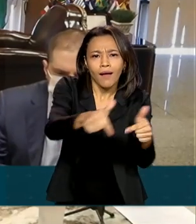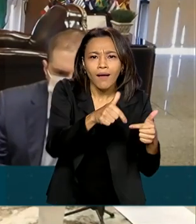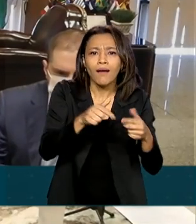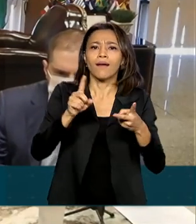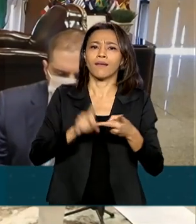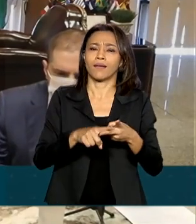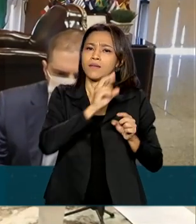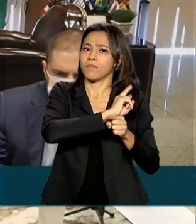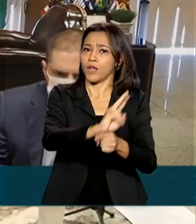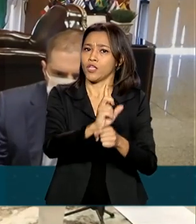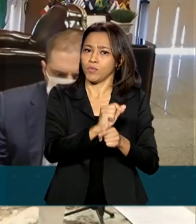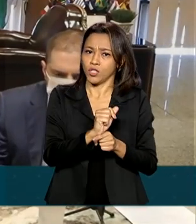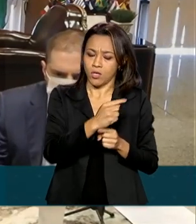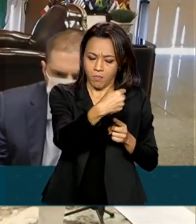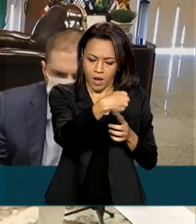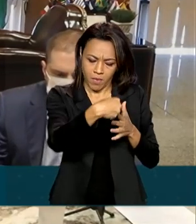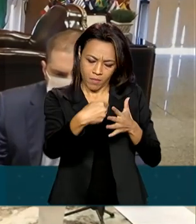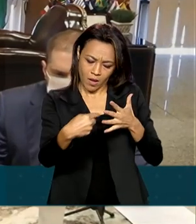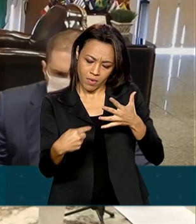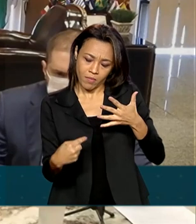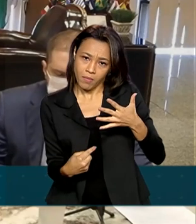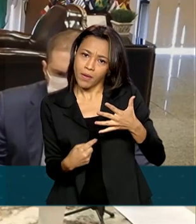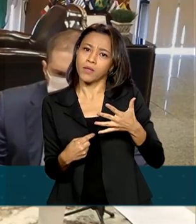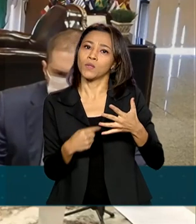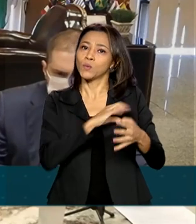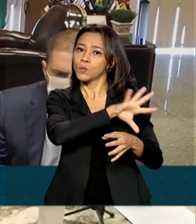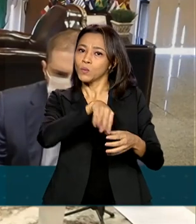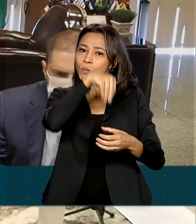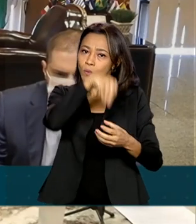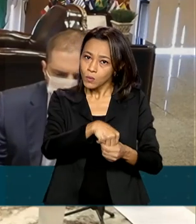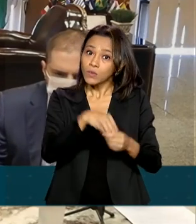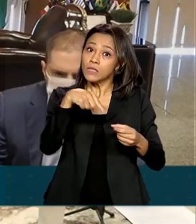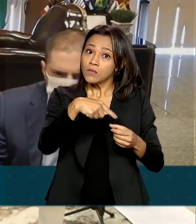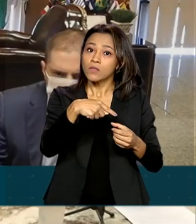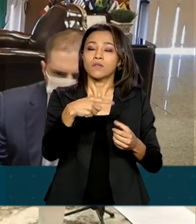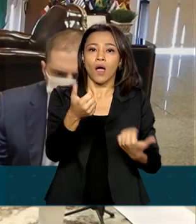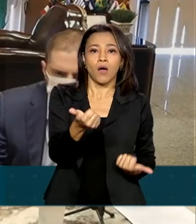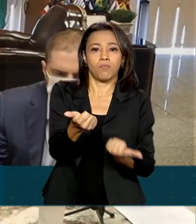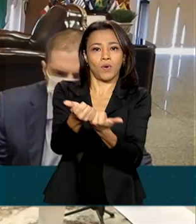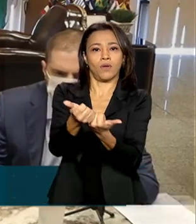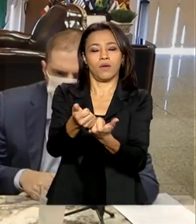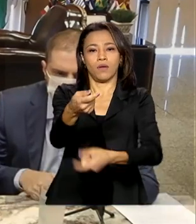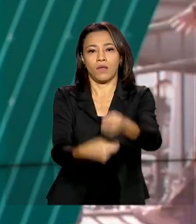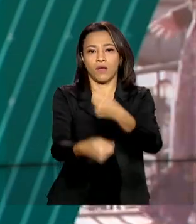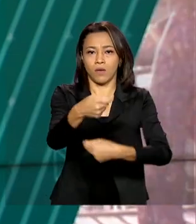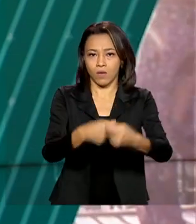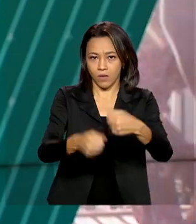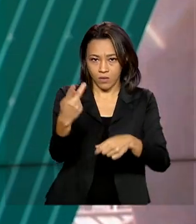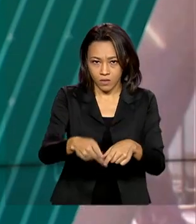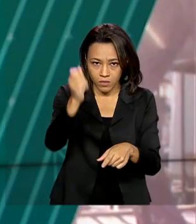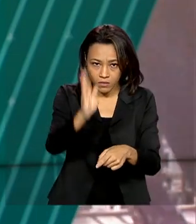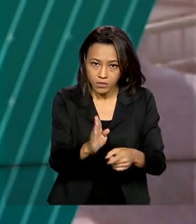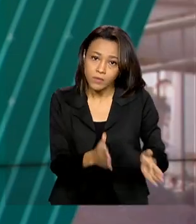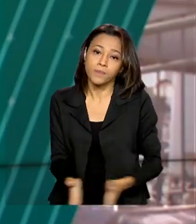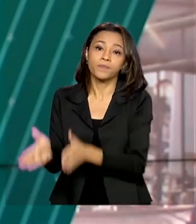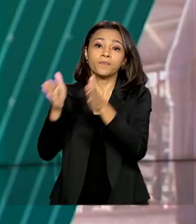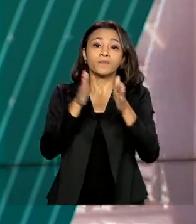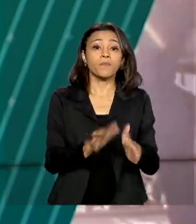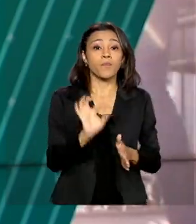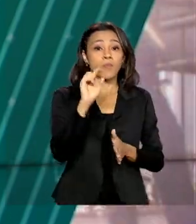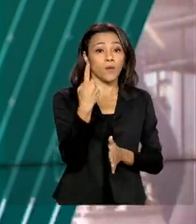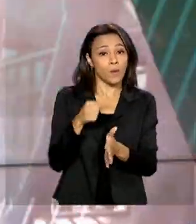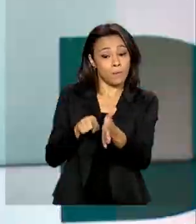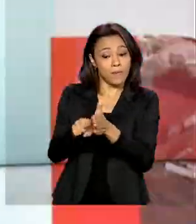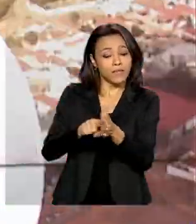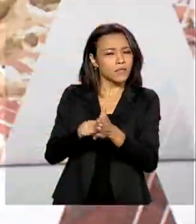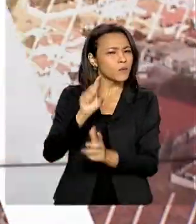crédito, todos esses estão dando sinais de fortalecimento da economia brasileira. E uma pesquisa sobre o